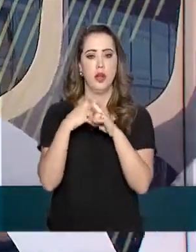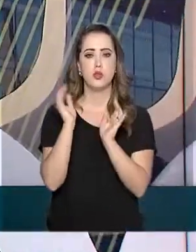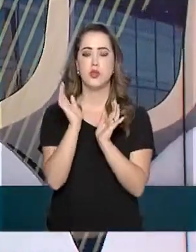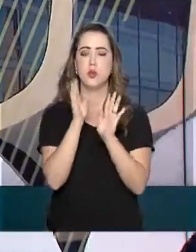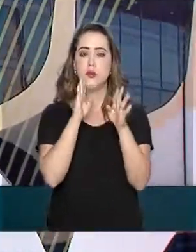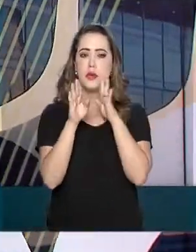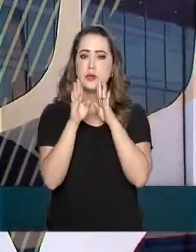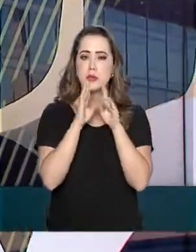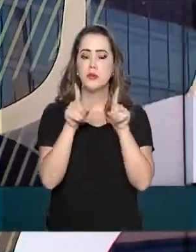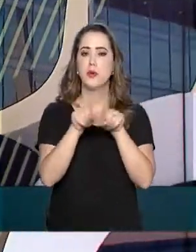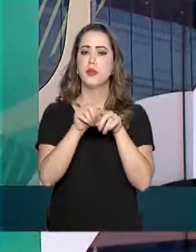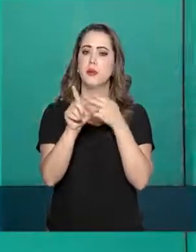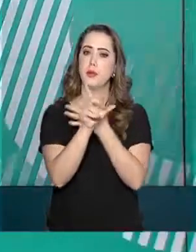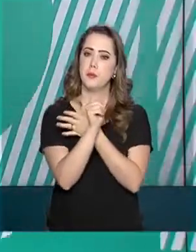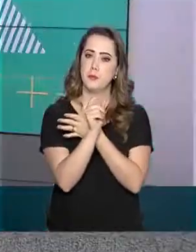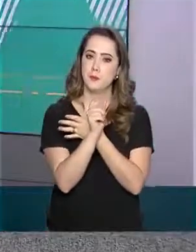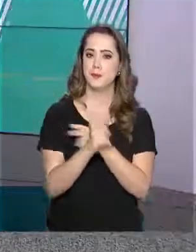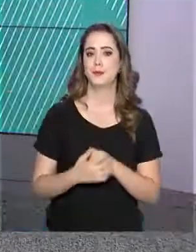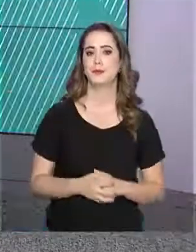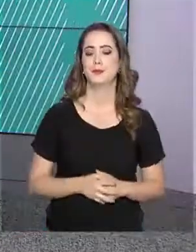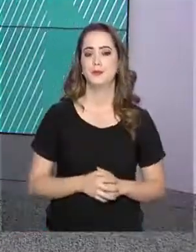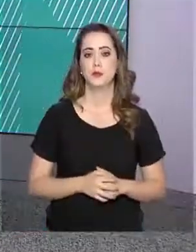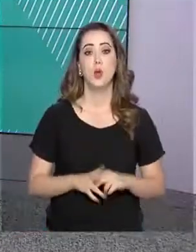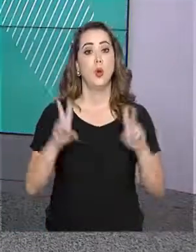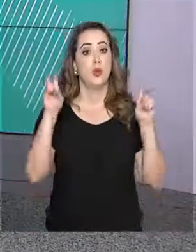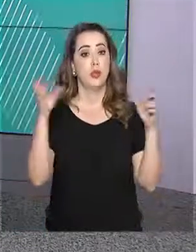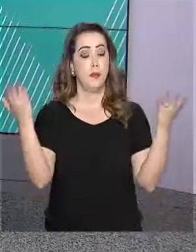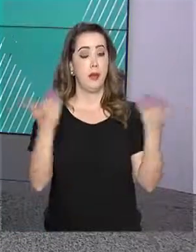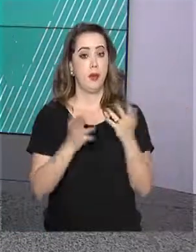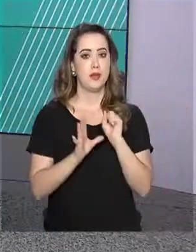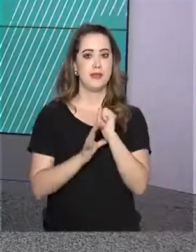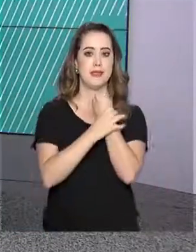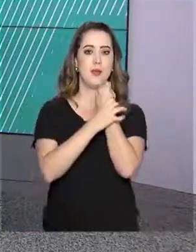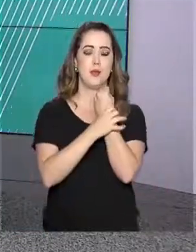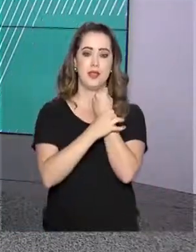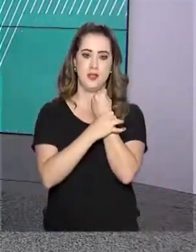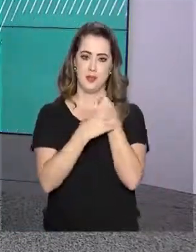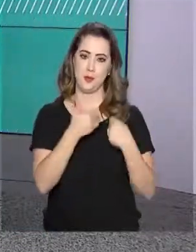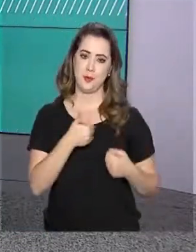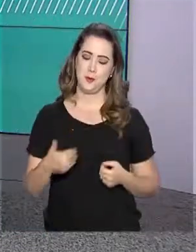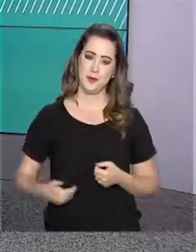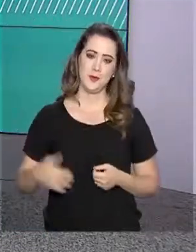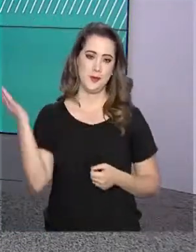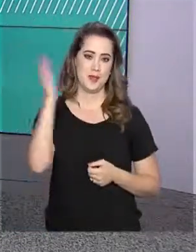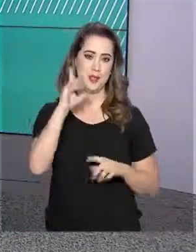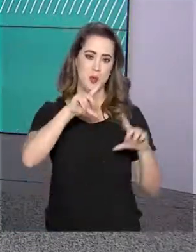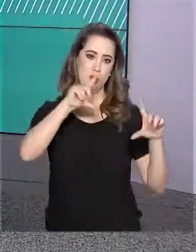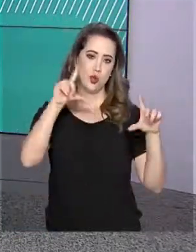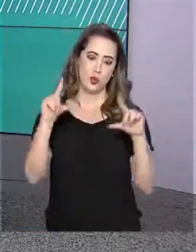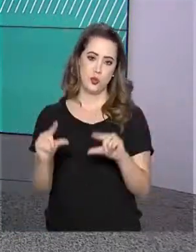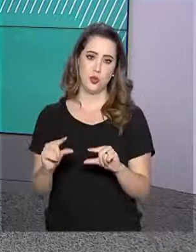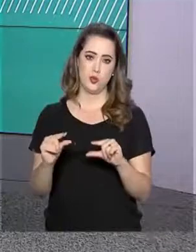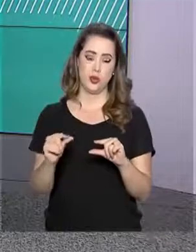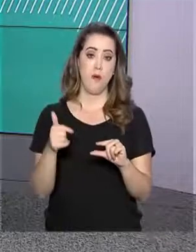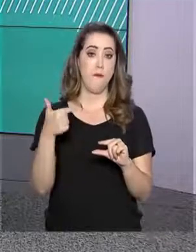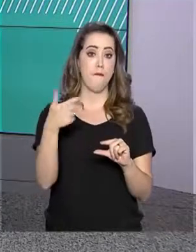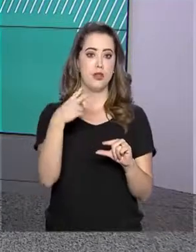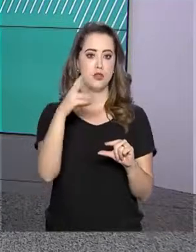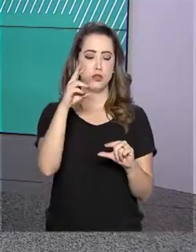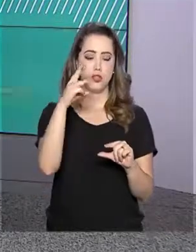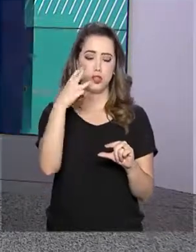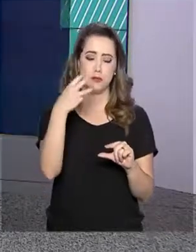no Facebook e no Twitter. O assunto agora é segurança pública. O Brasil registrou queda de 23%